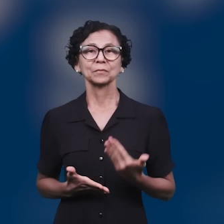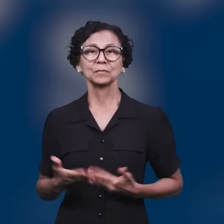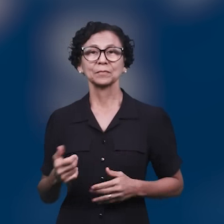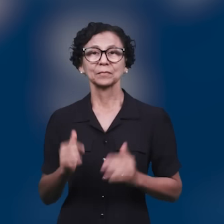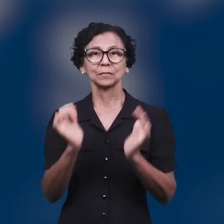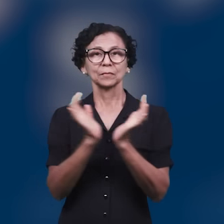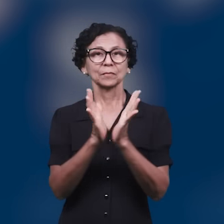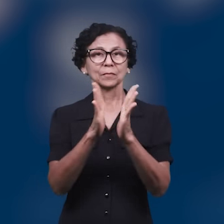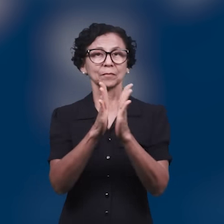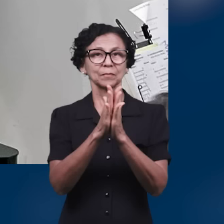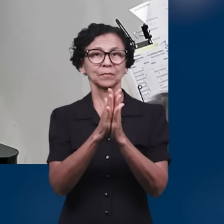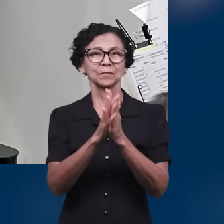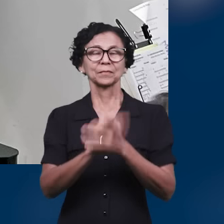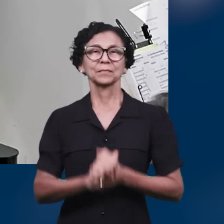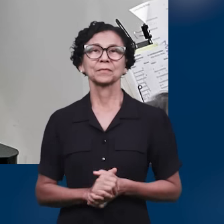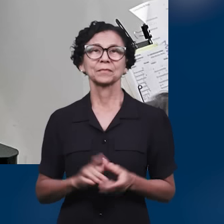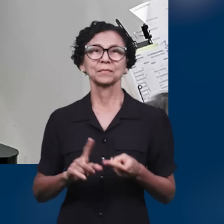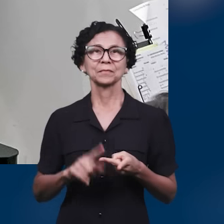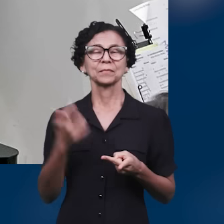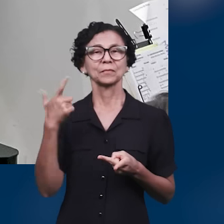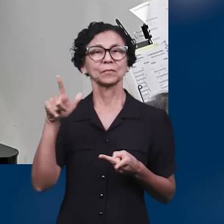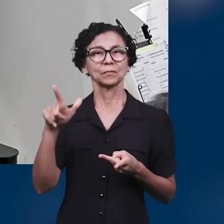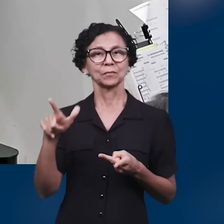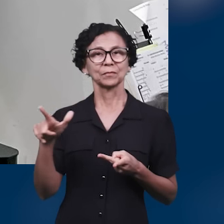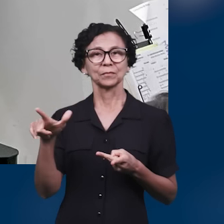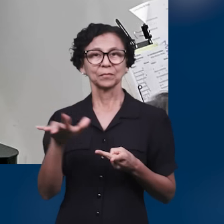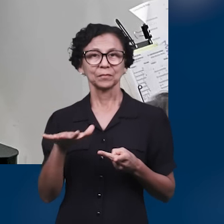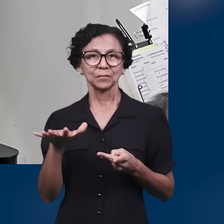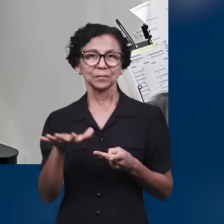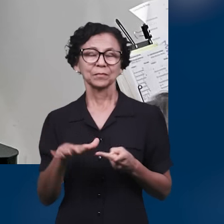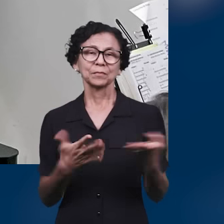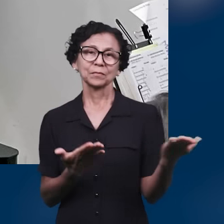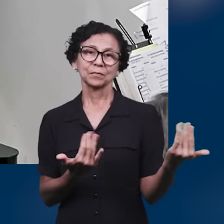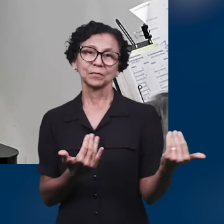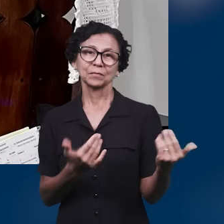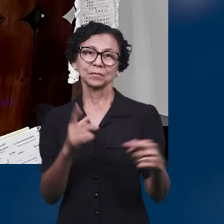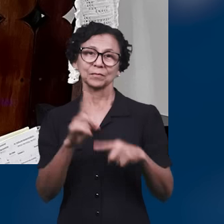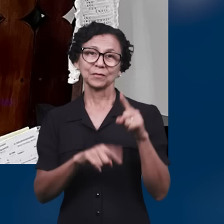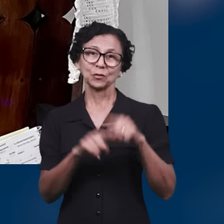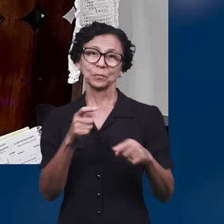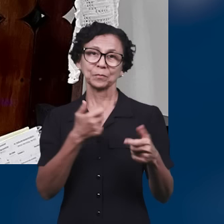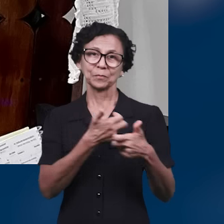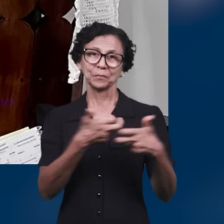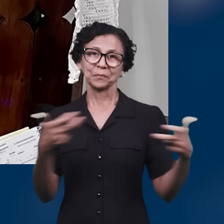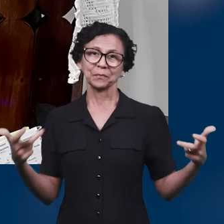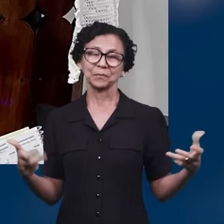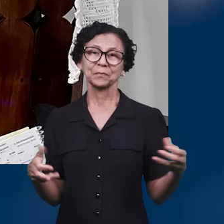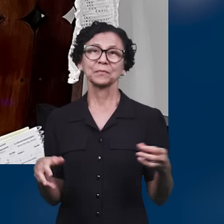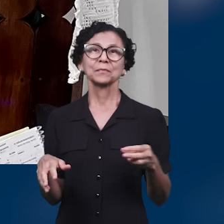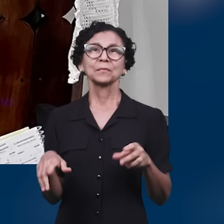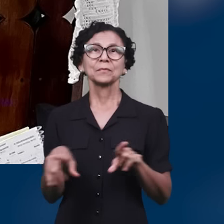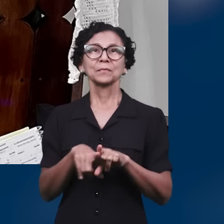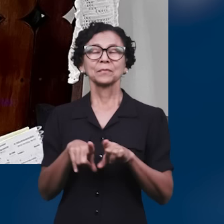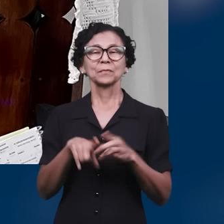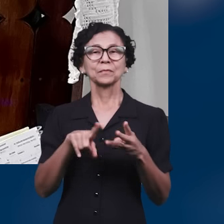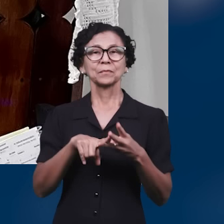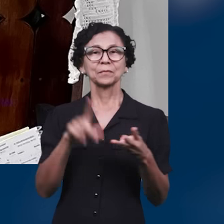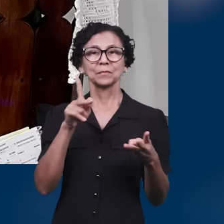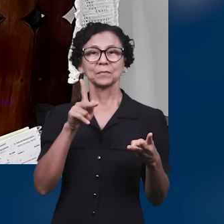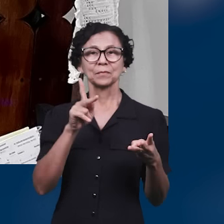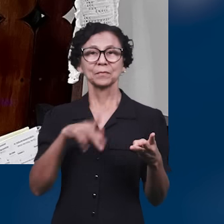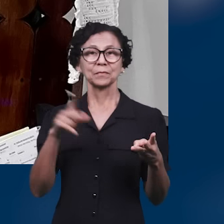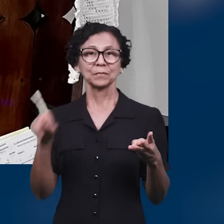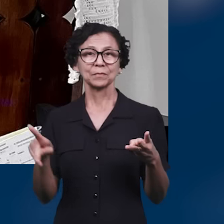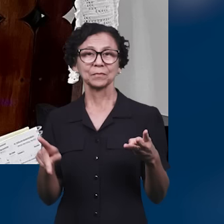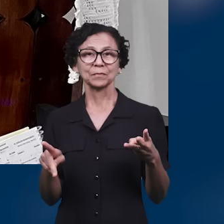grupo de interseção. Na ICM Belmonte, tivemos o levantamento de um jovem como instrumentista. Duas irmãs também foram chamadas para serem professora de